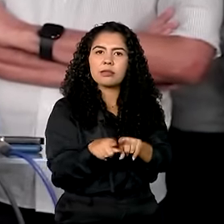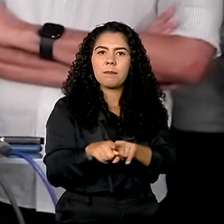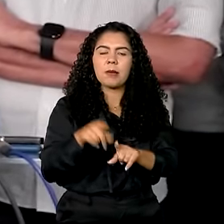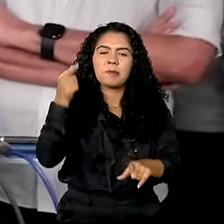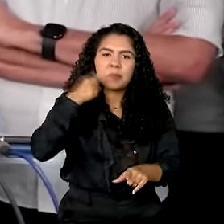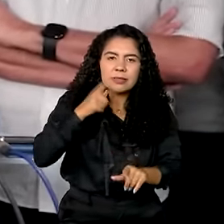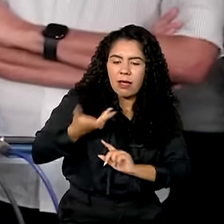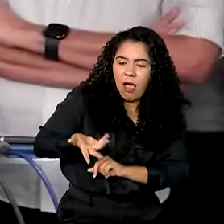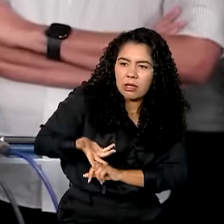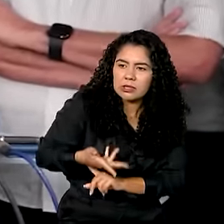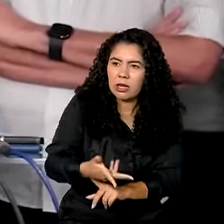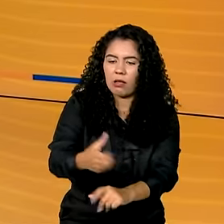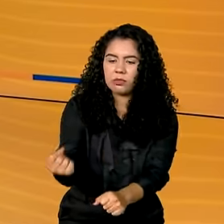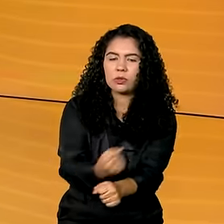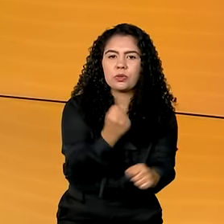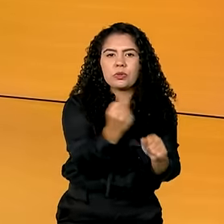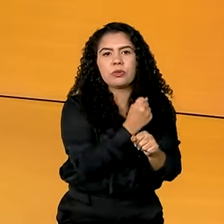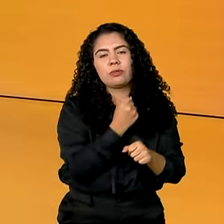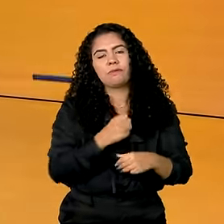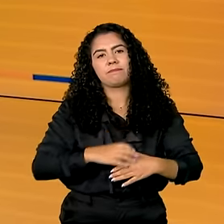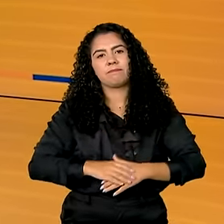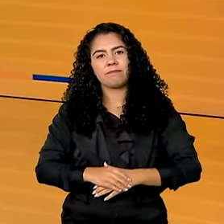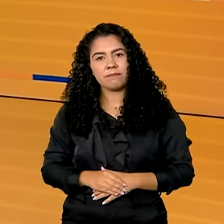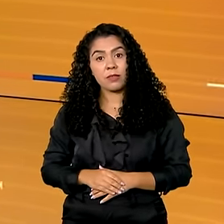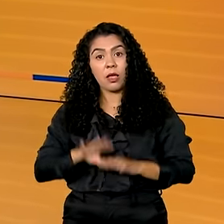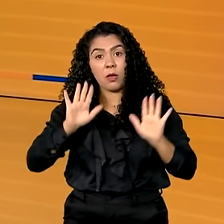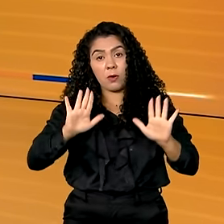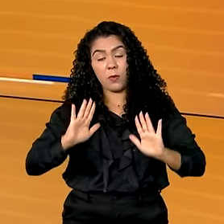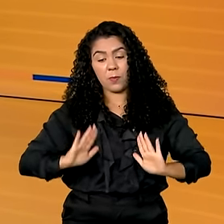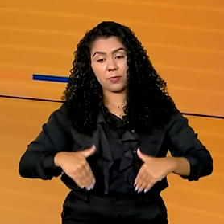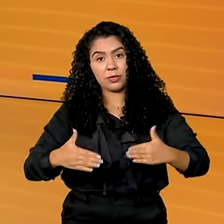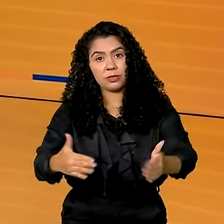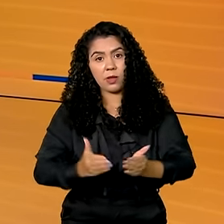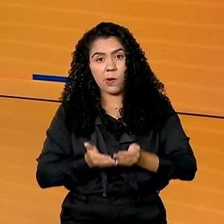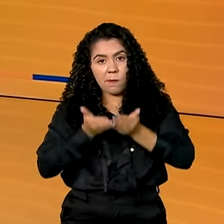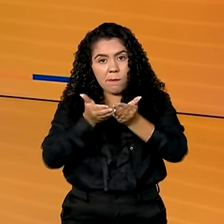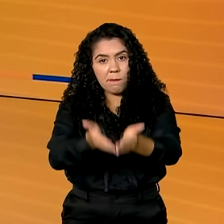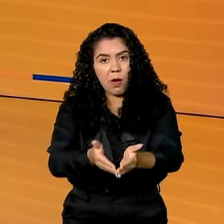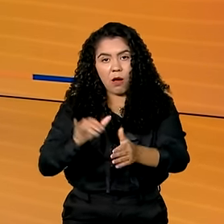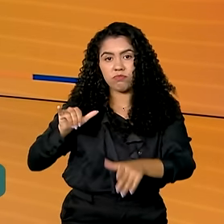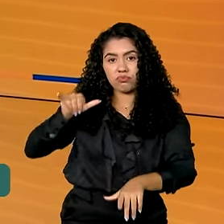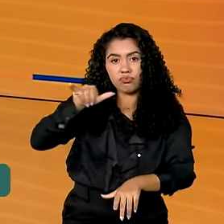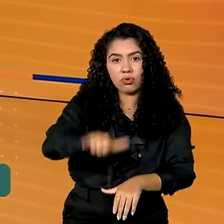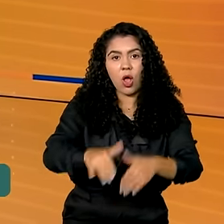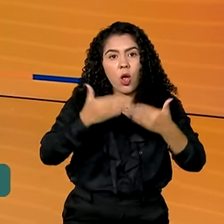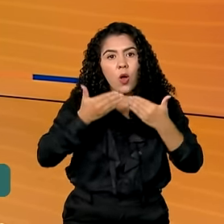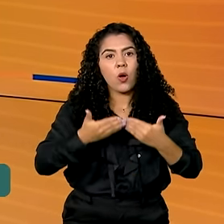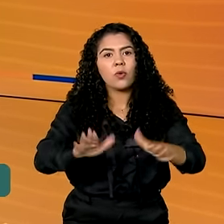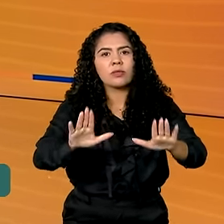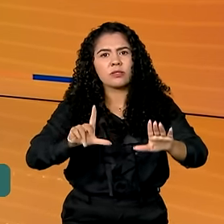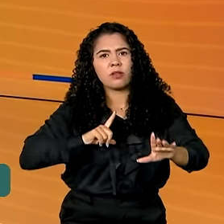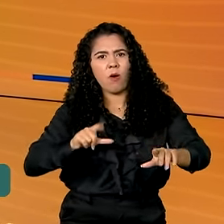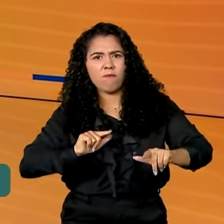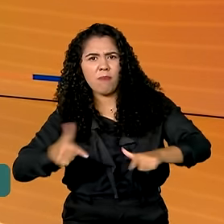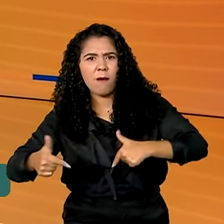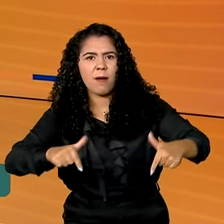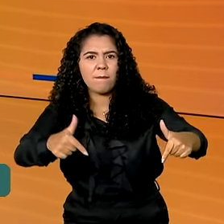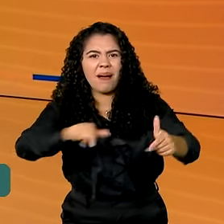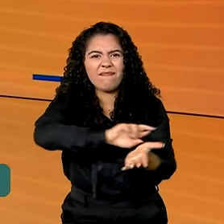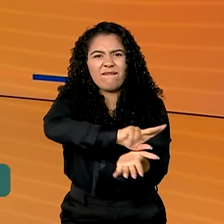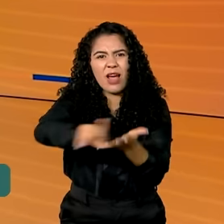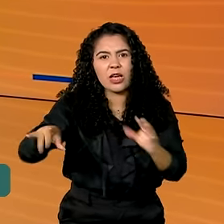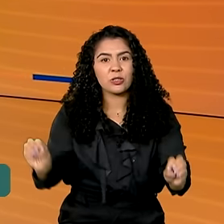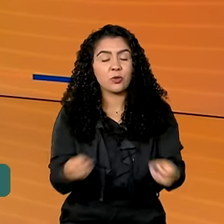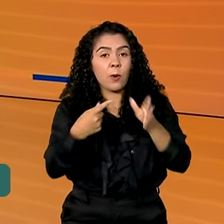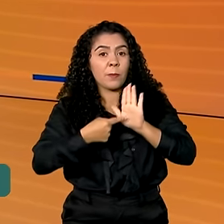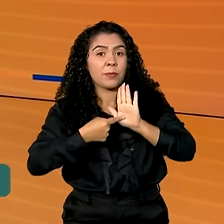execução do estado e do município. O Ministério de Portos e Aeroportos iniciou uma série de roadshows para apresentar